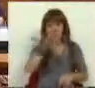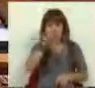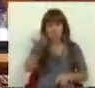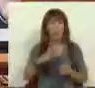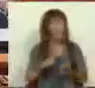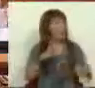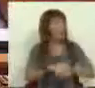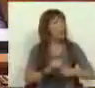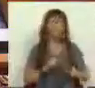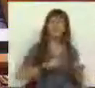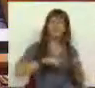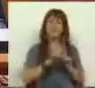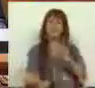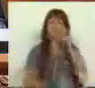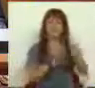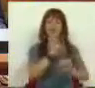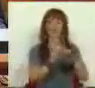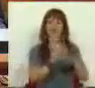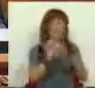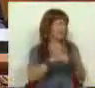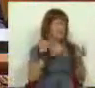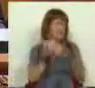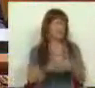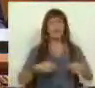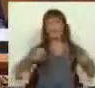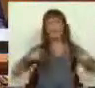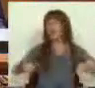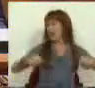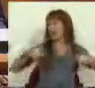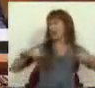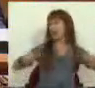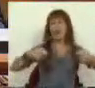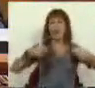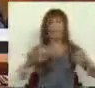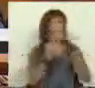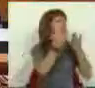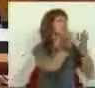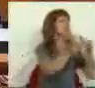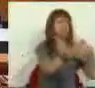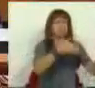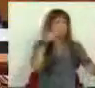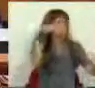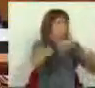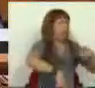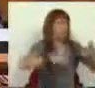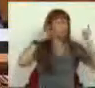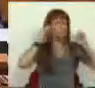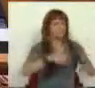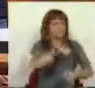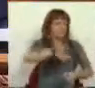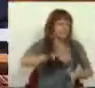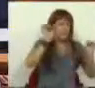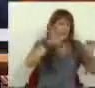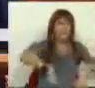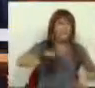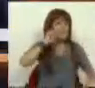Jardim continuar as suas políticas de sempre, esbenjar, subsidiar sem critérios e sem fiscalização